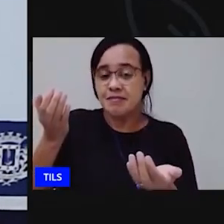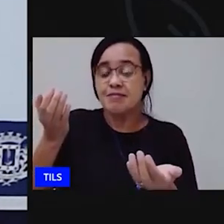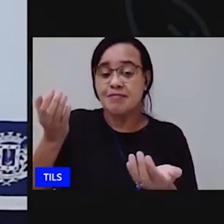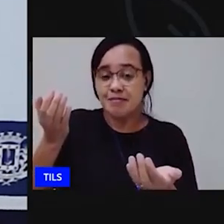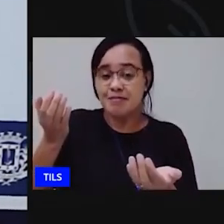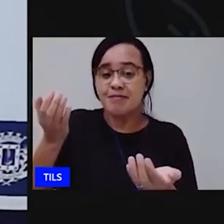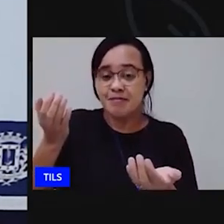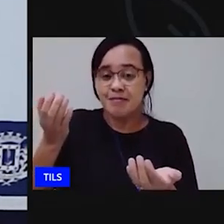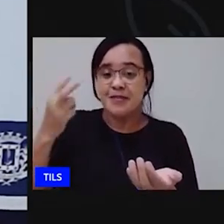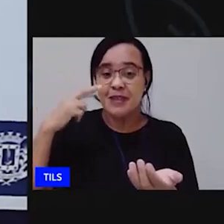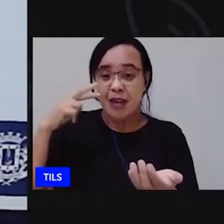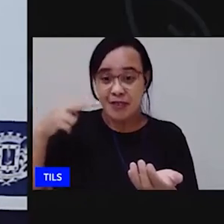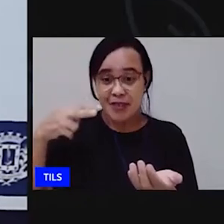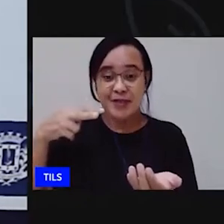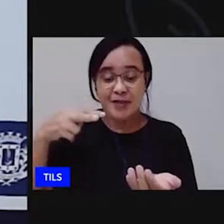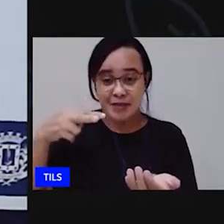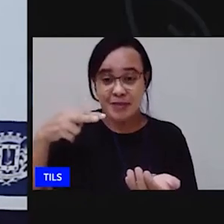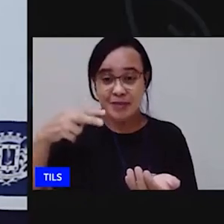olha